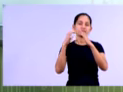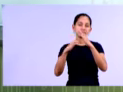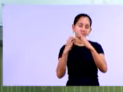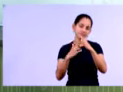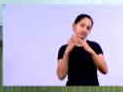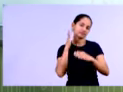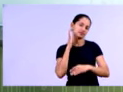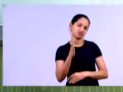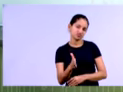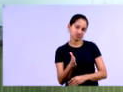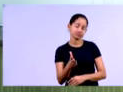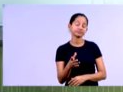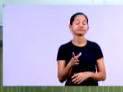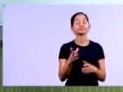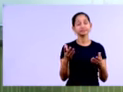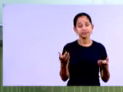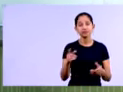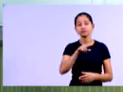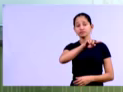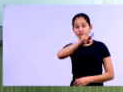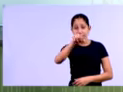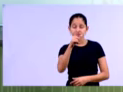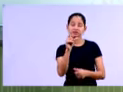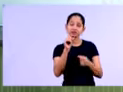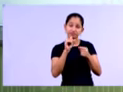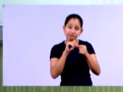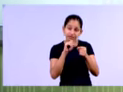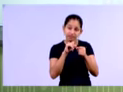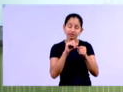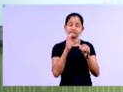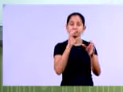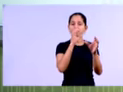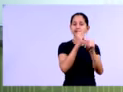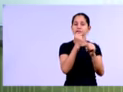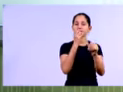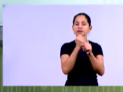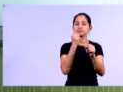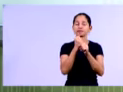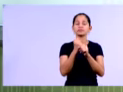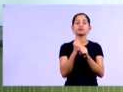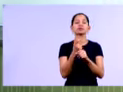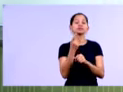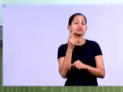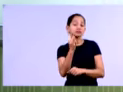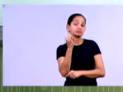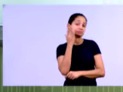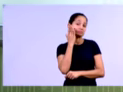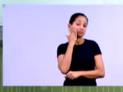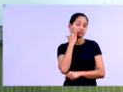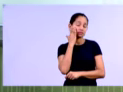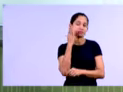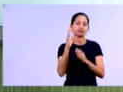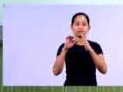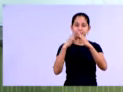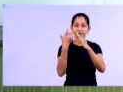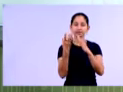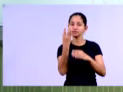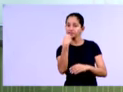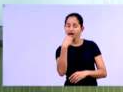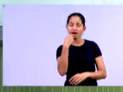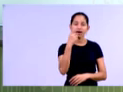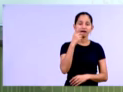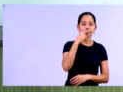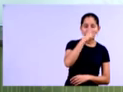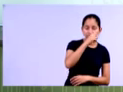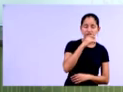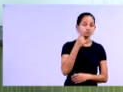é... Toda vez que vocês fizerem os cálculos, né, do modelo de previsão de falência, pelo modelo de Kennett's, vocês vão observar essas três